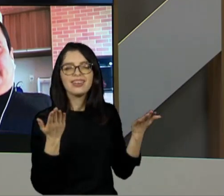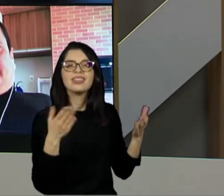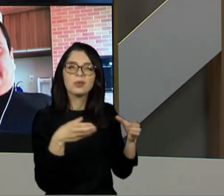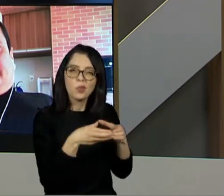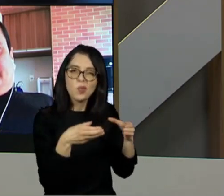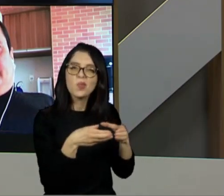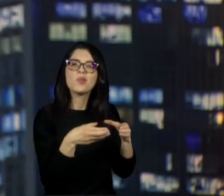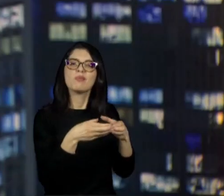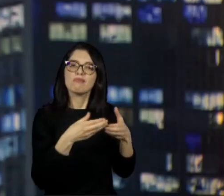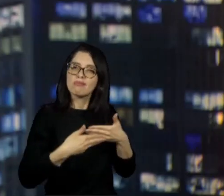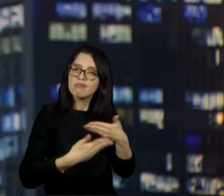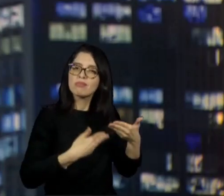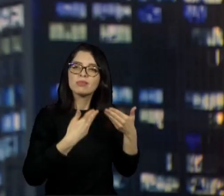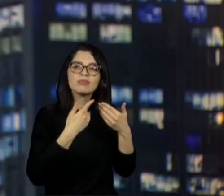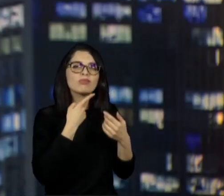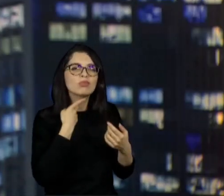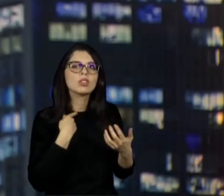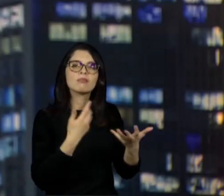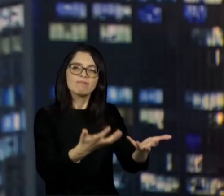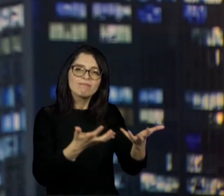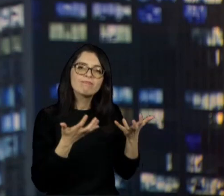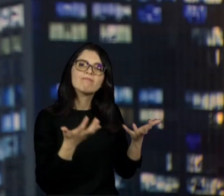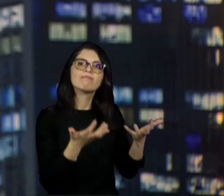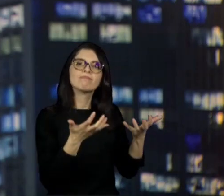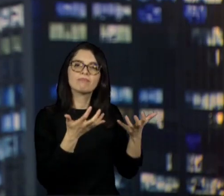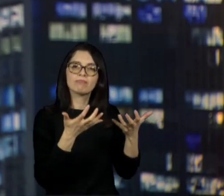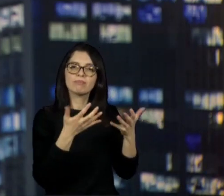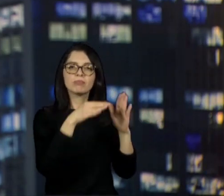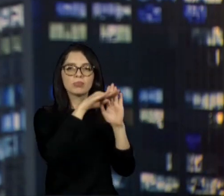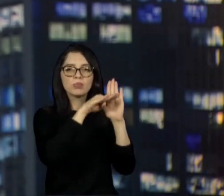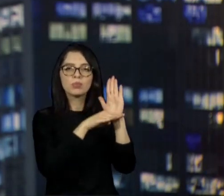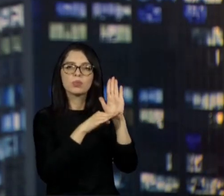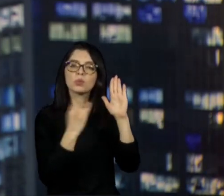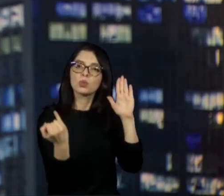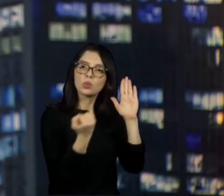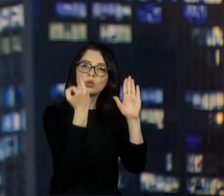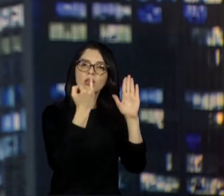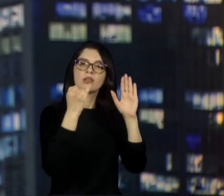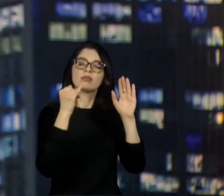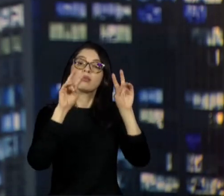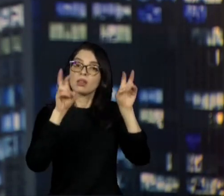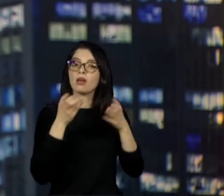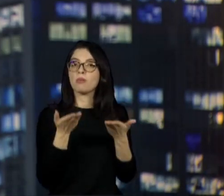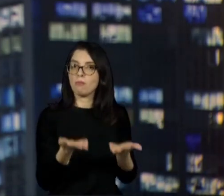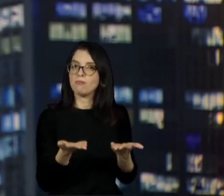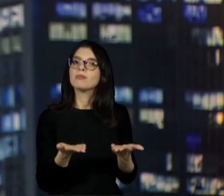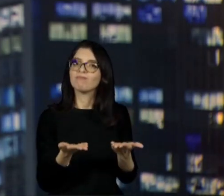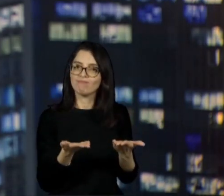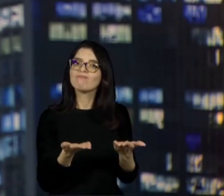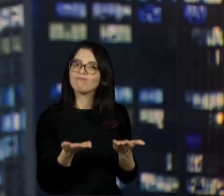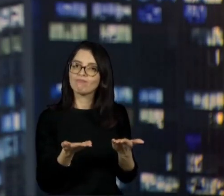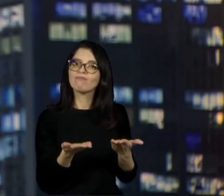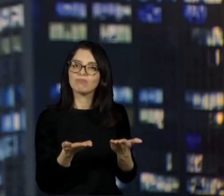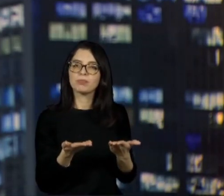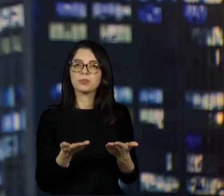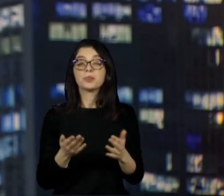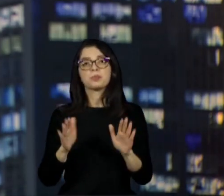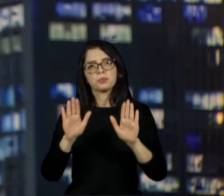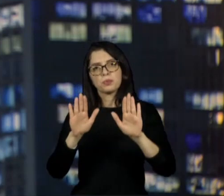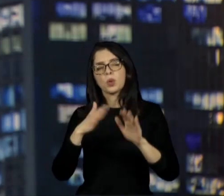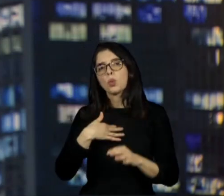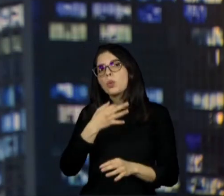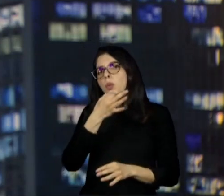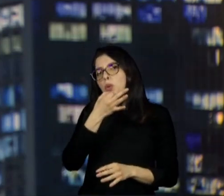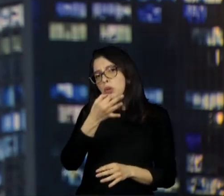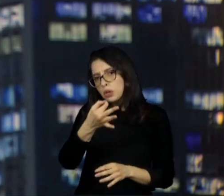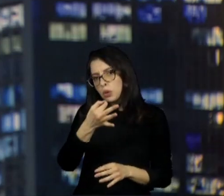muito fazer esse programa aqui, que nós sabemos o quanto ele é importante, né? para todos nós. Agora, eu queria ainda trazer, bater